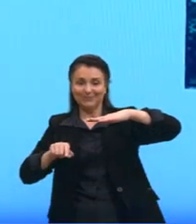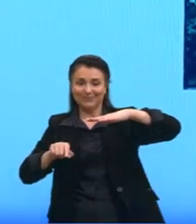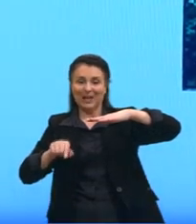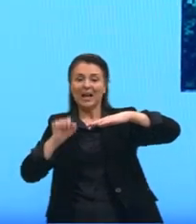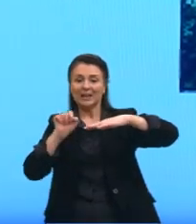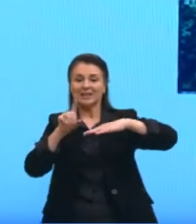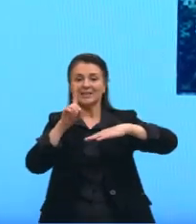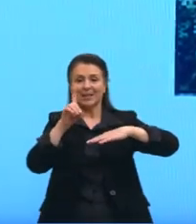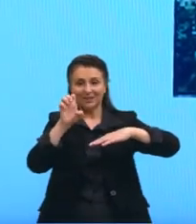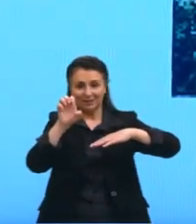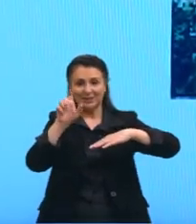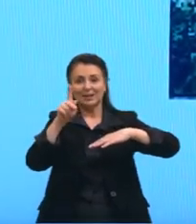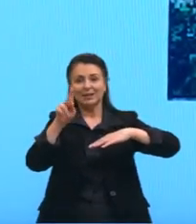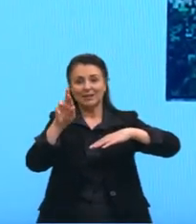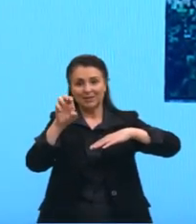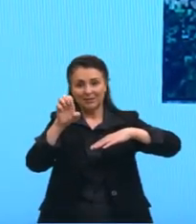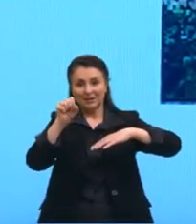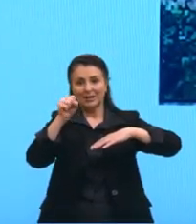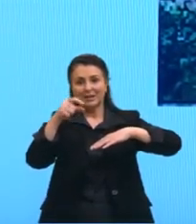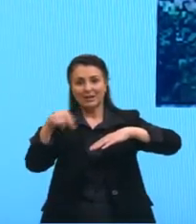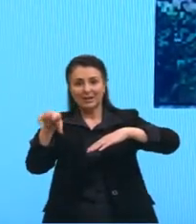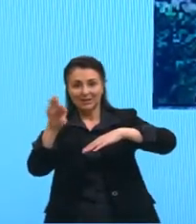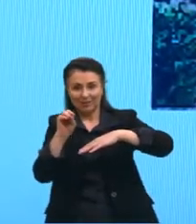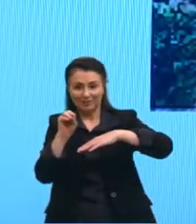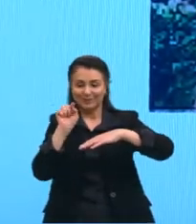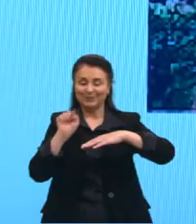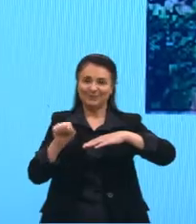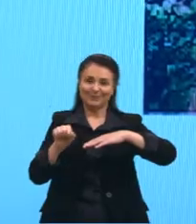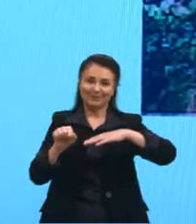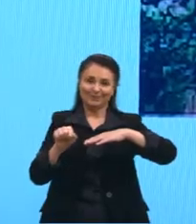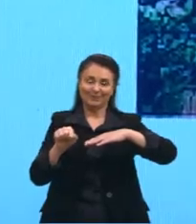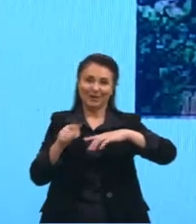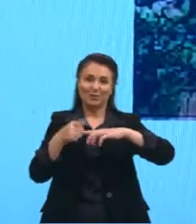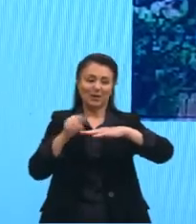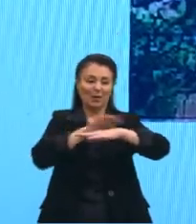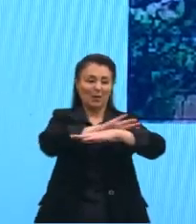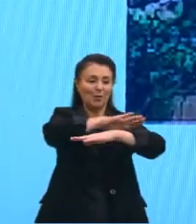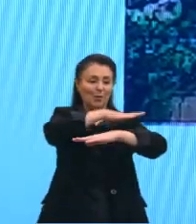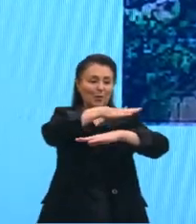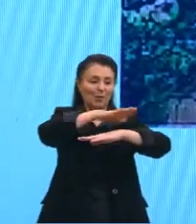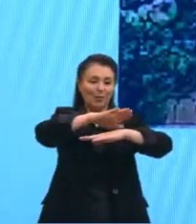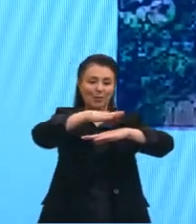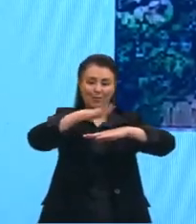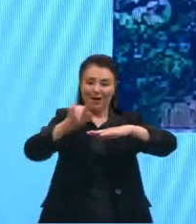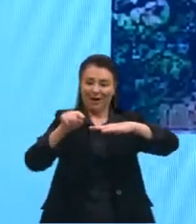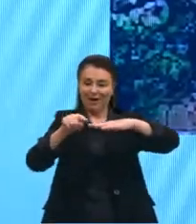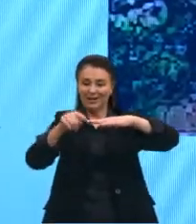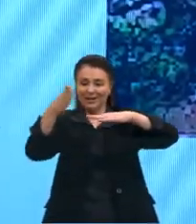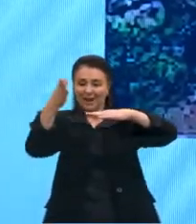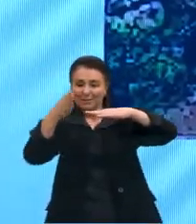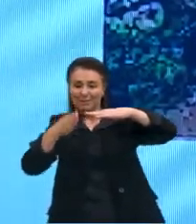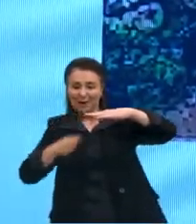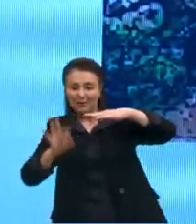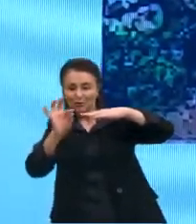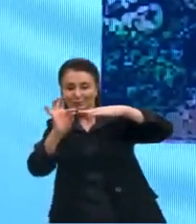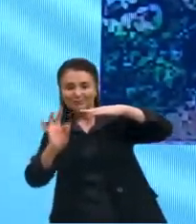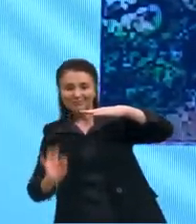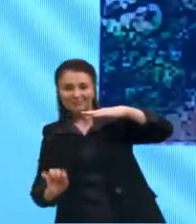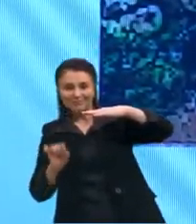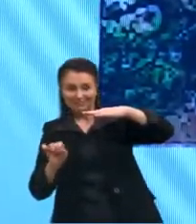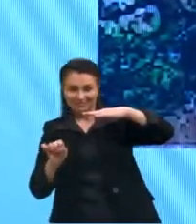redor, tá? Mostra aí, bem bonitinho, então nós temos um planalto, uma área mais abaixo, que a gente chama de